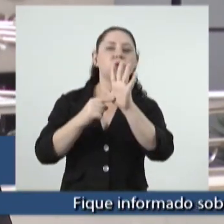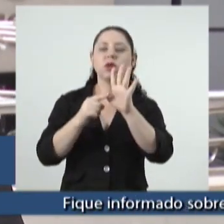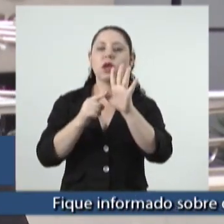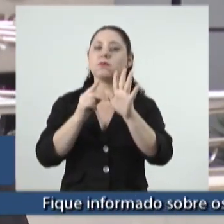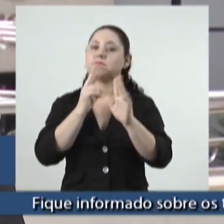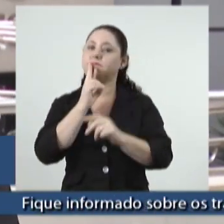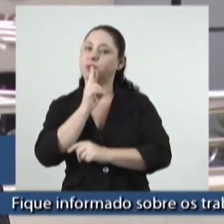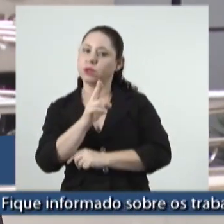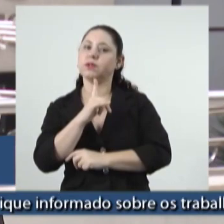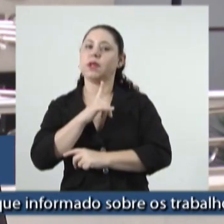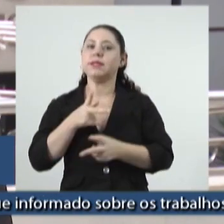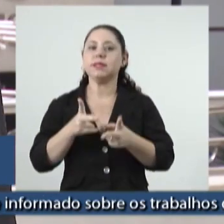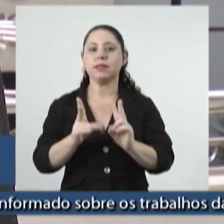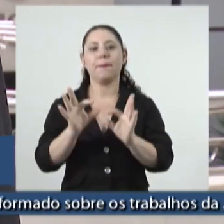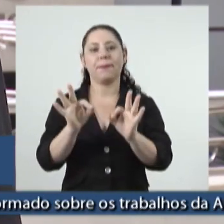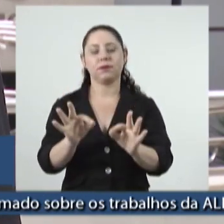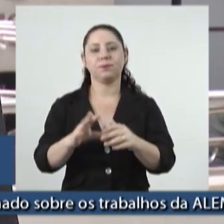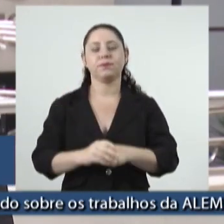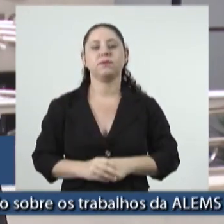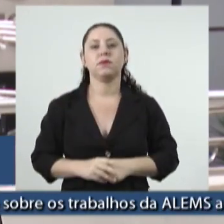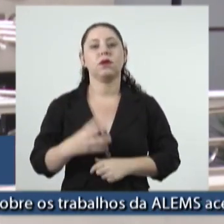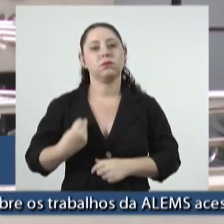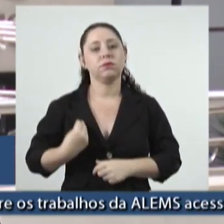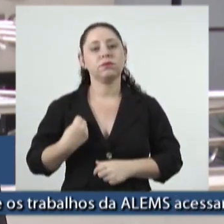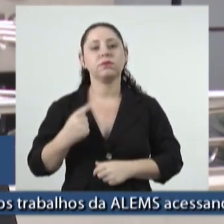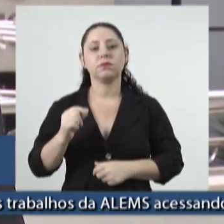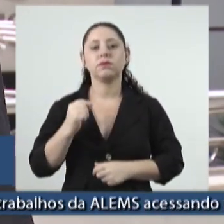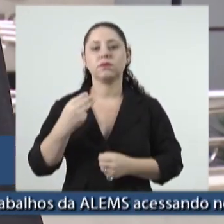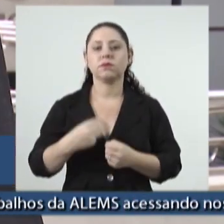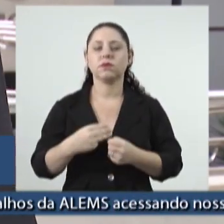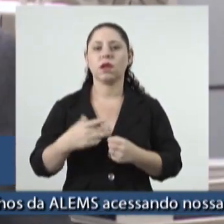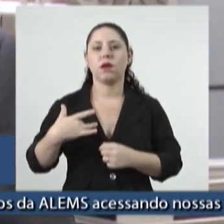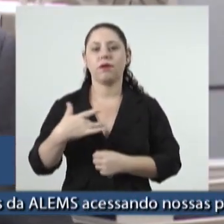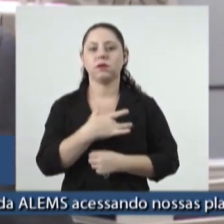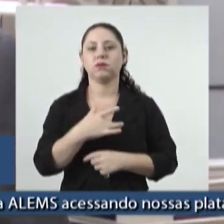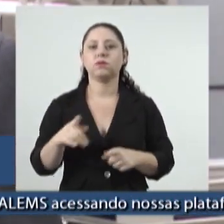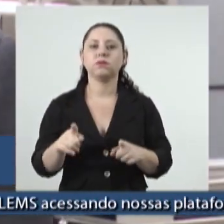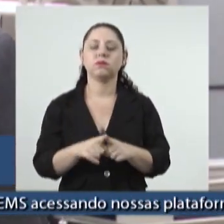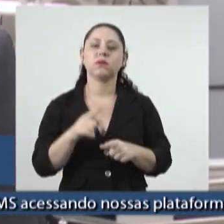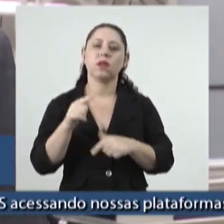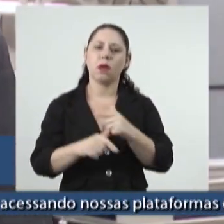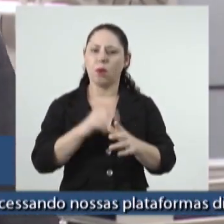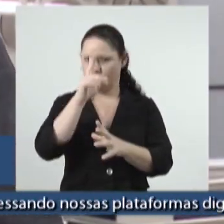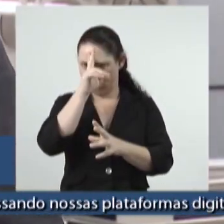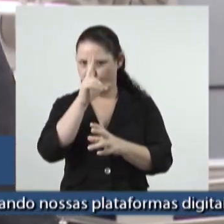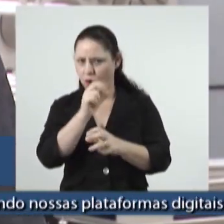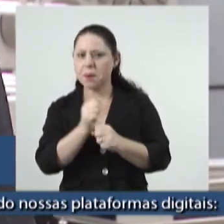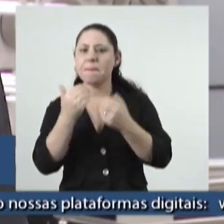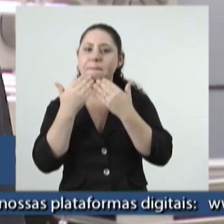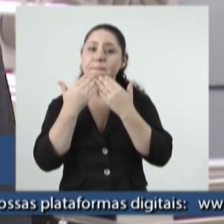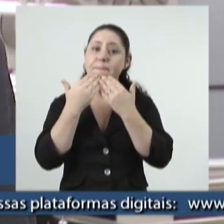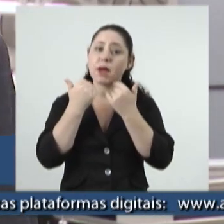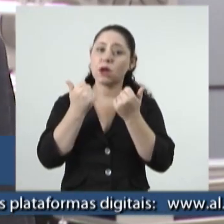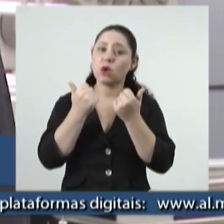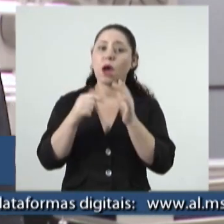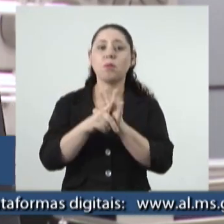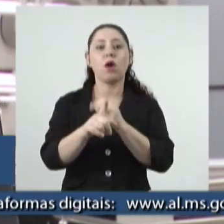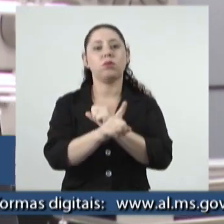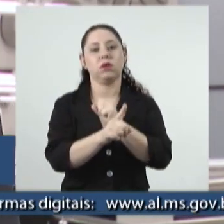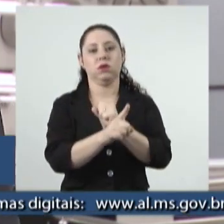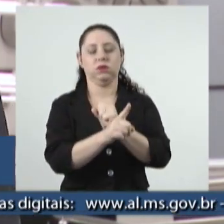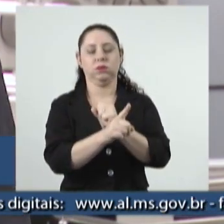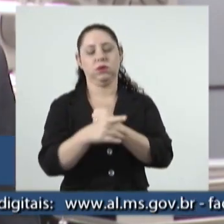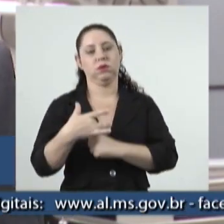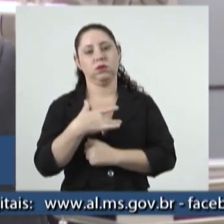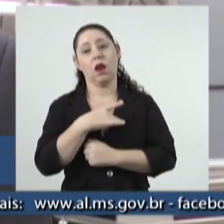resultados, então eu quero participar também desse municipalismo e a área de saúde, trabalhar forte nessa área, melhorar a questão do atendimento à